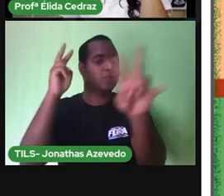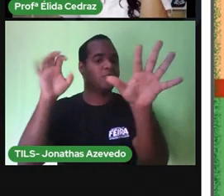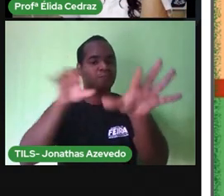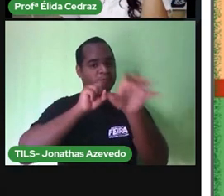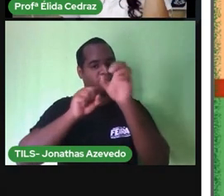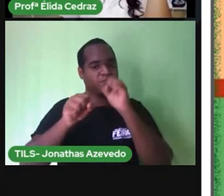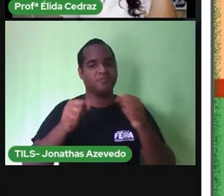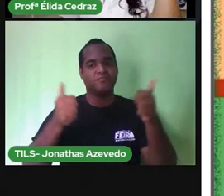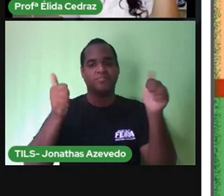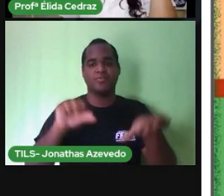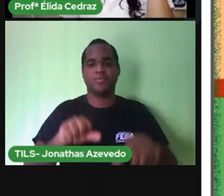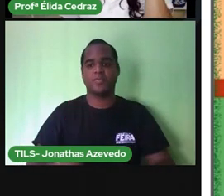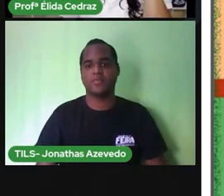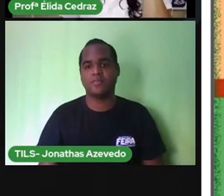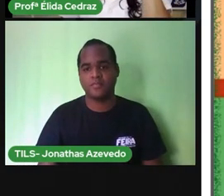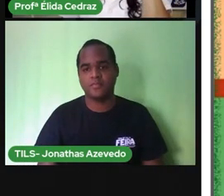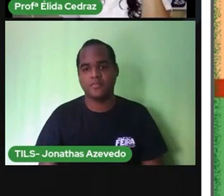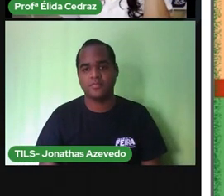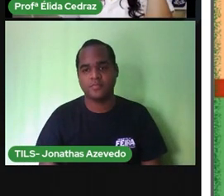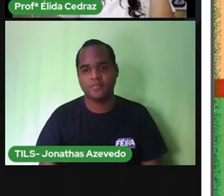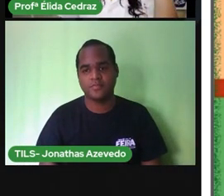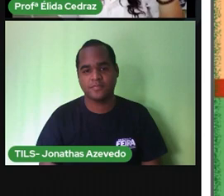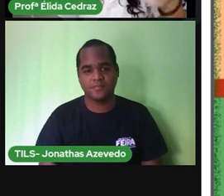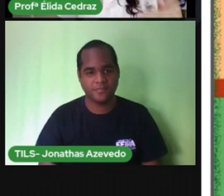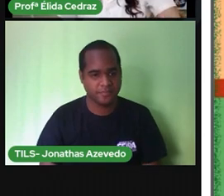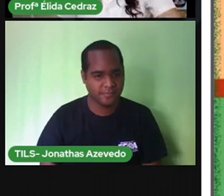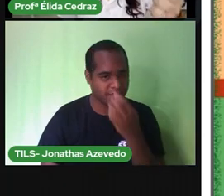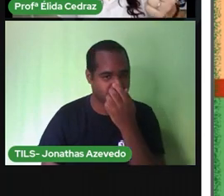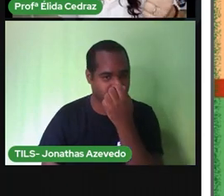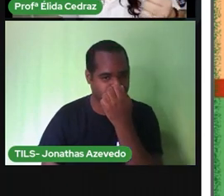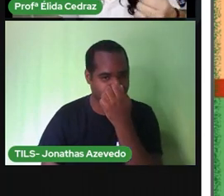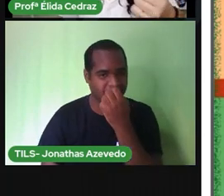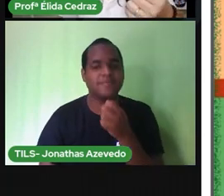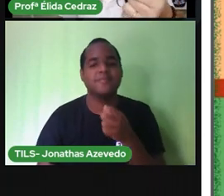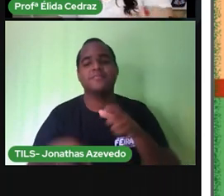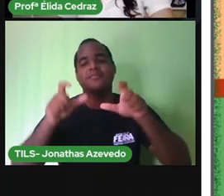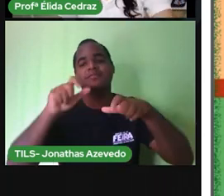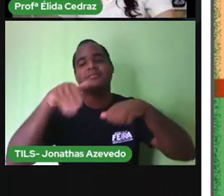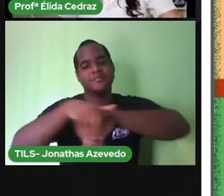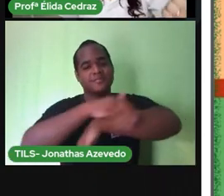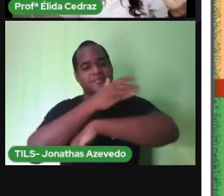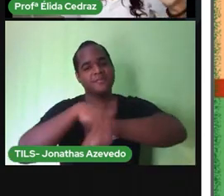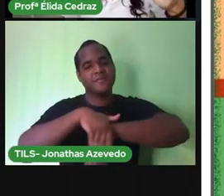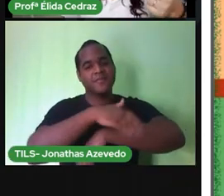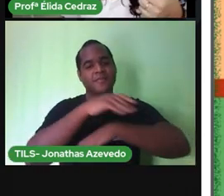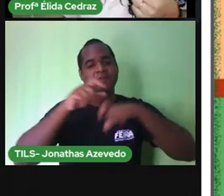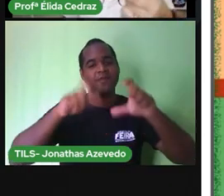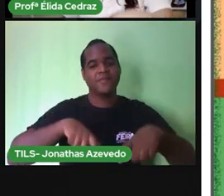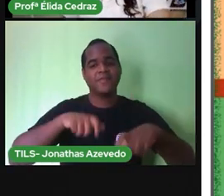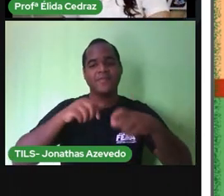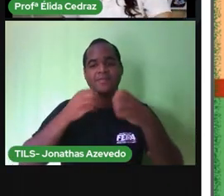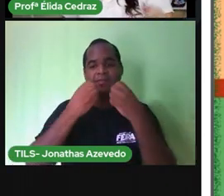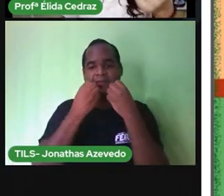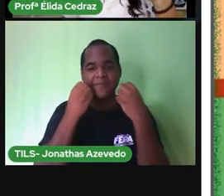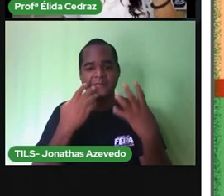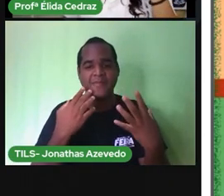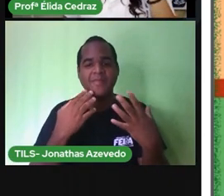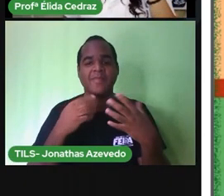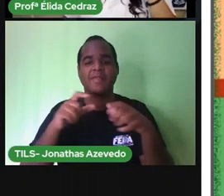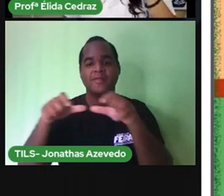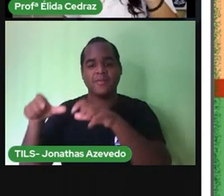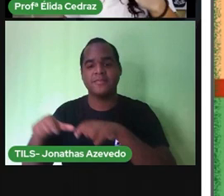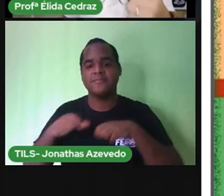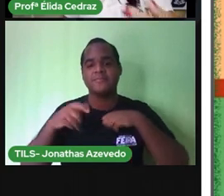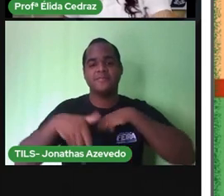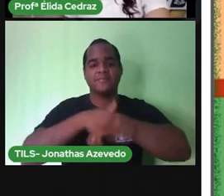olha as ruas quando a gente não cuida do lixo entope as bocas de lobo quando chove acontece